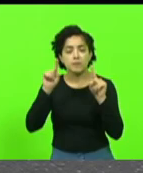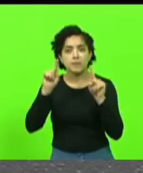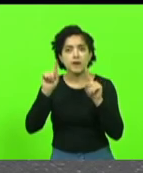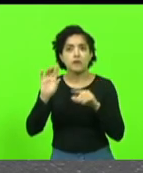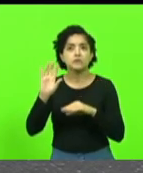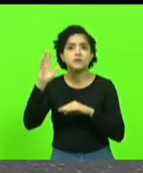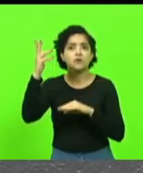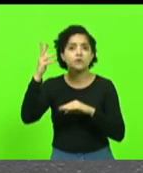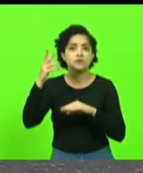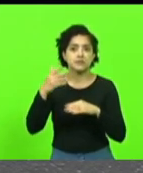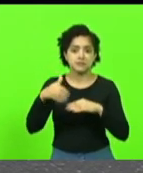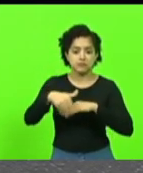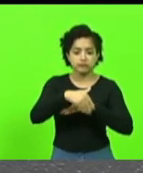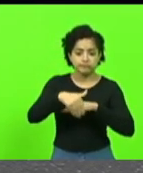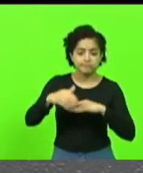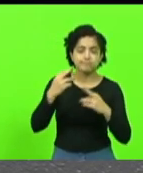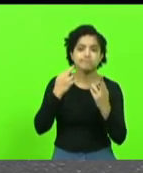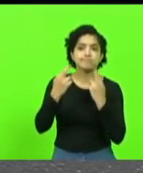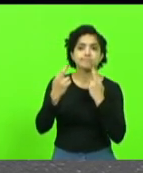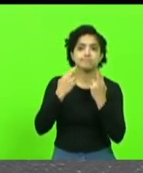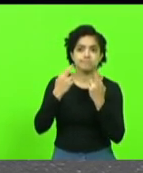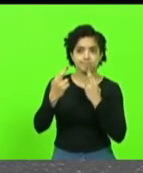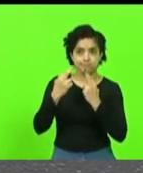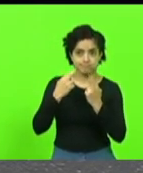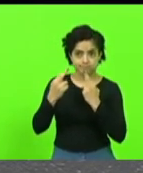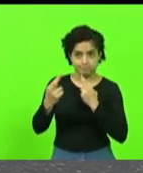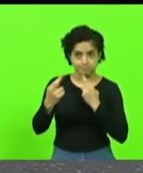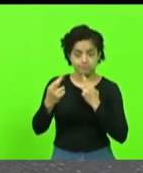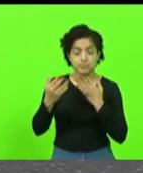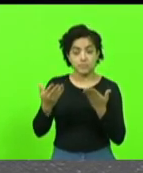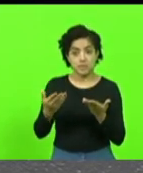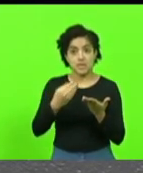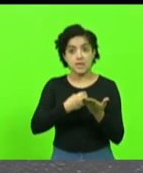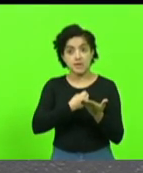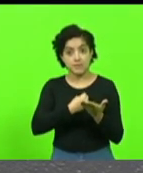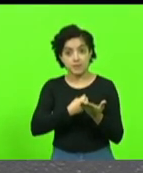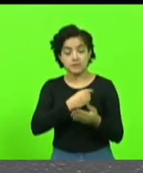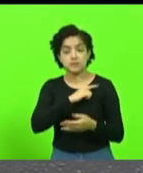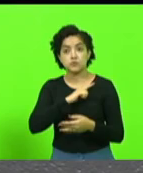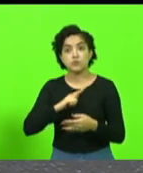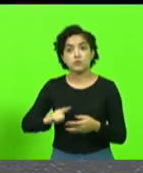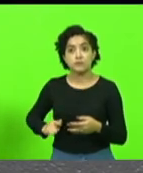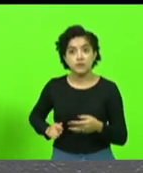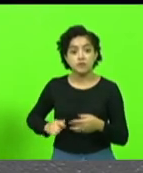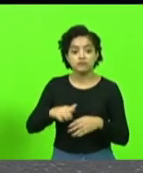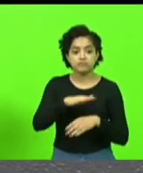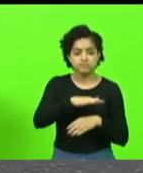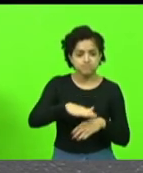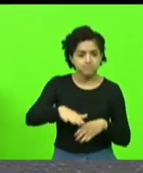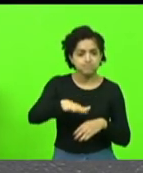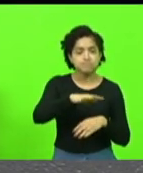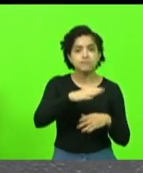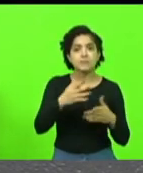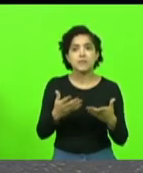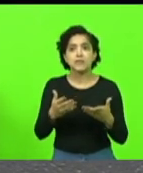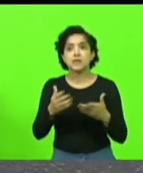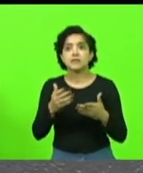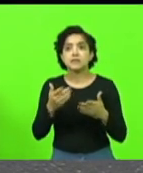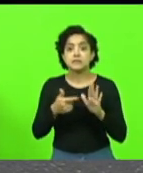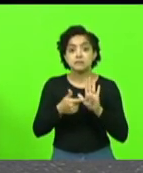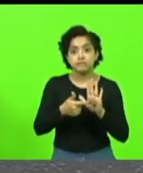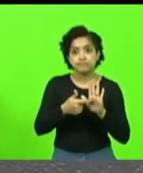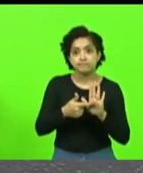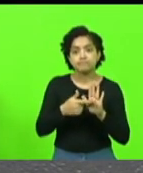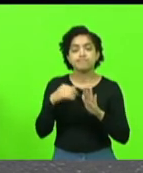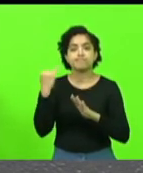nossas rodovias. E a presença do governador em uma região sempre cria, se reveste de